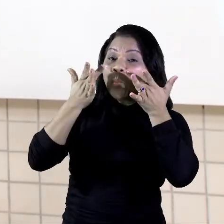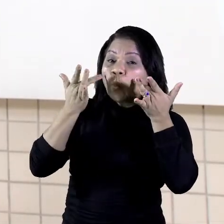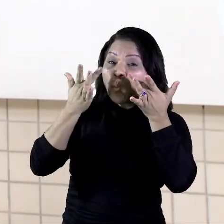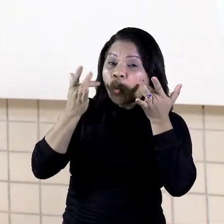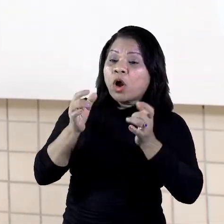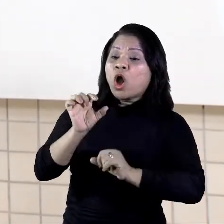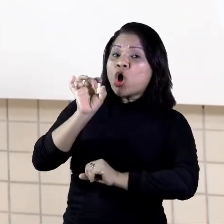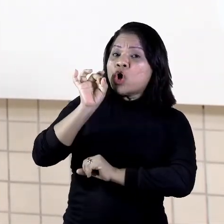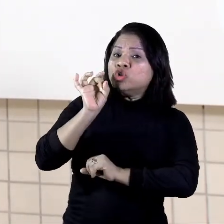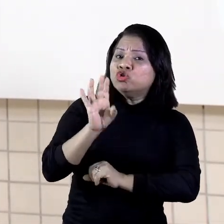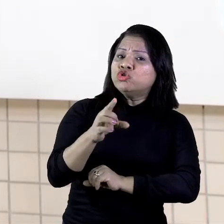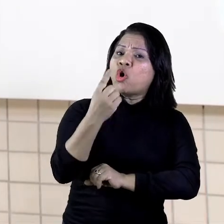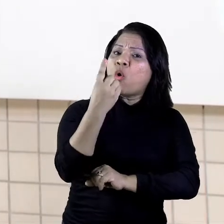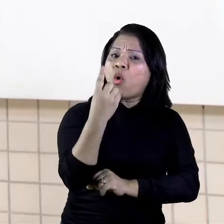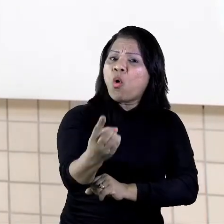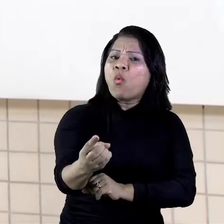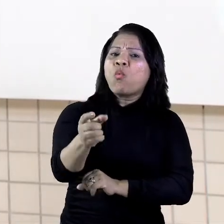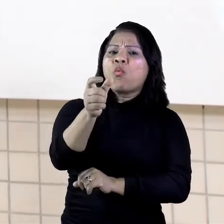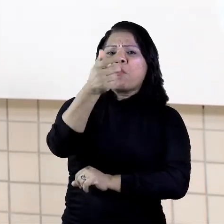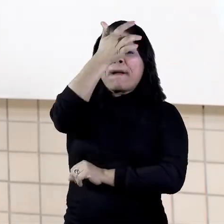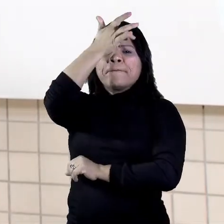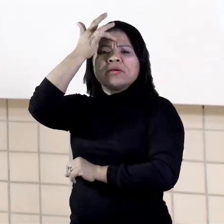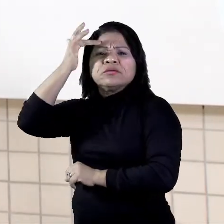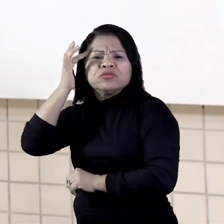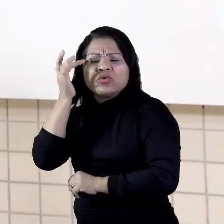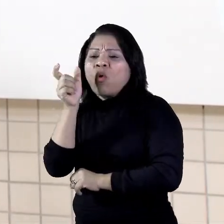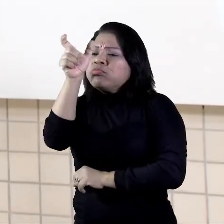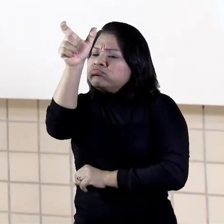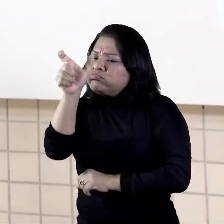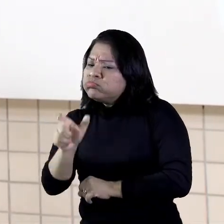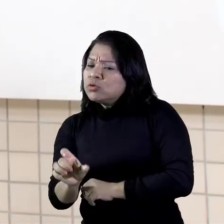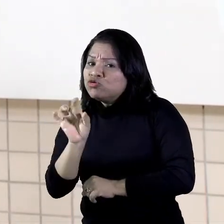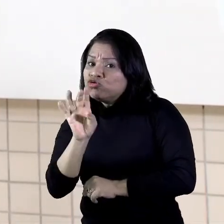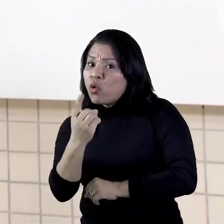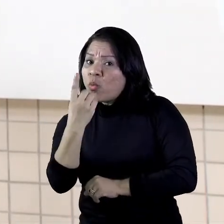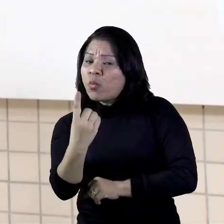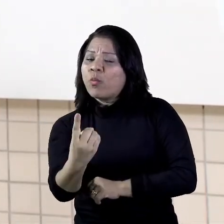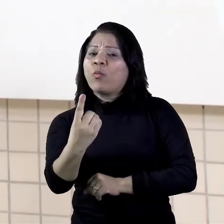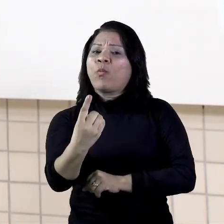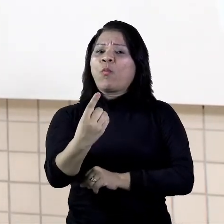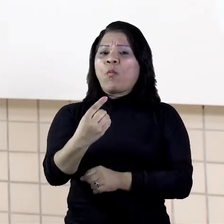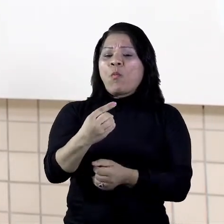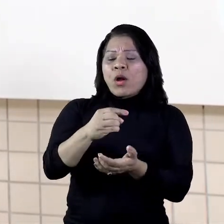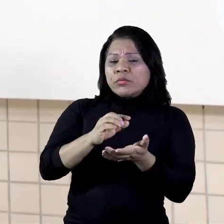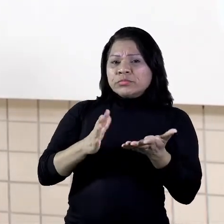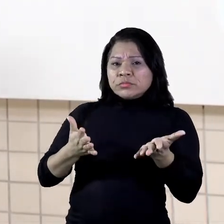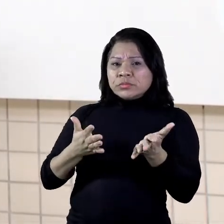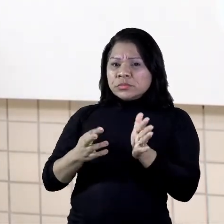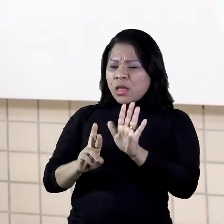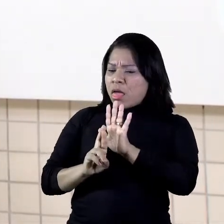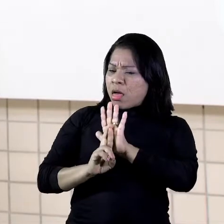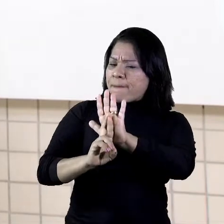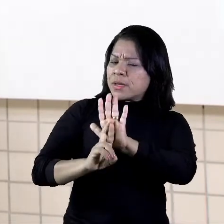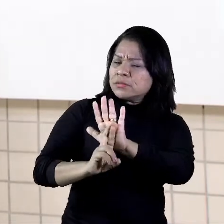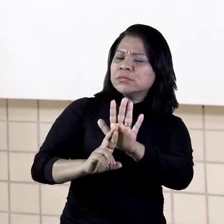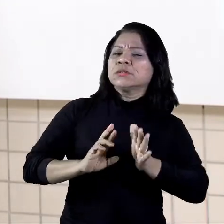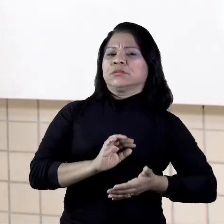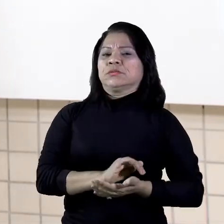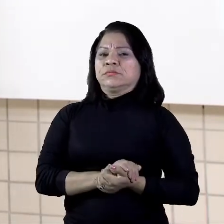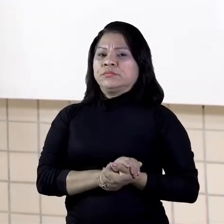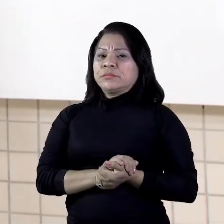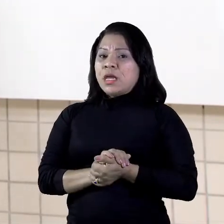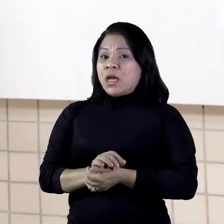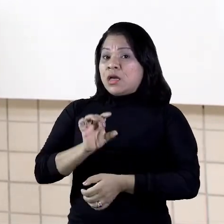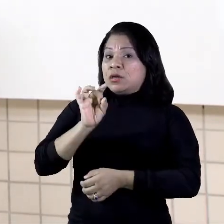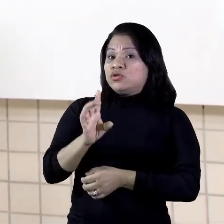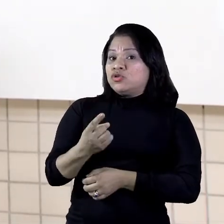ter um personagem, só vai ter uma pessoa lá no palco interpretando. E quando é só uma pessoa, aí se